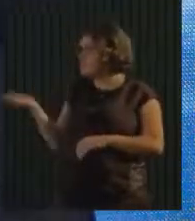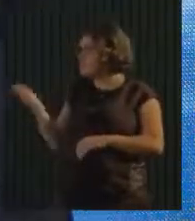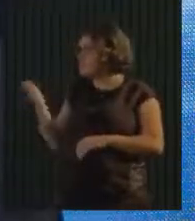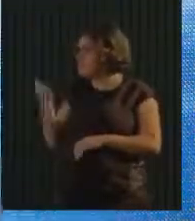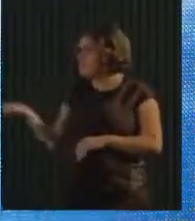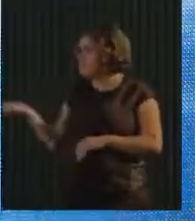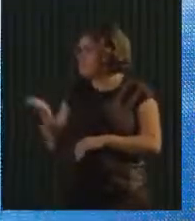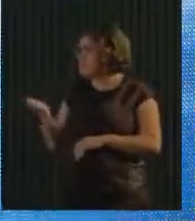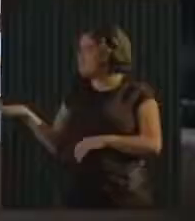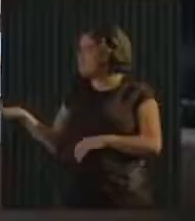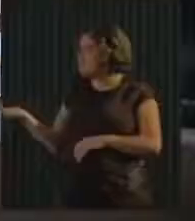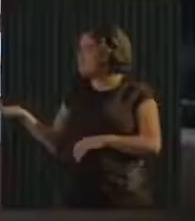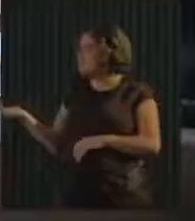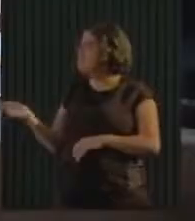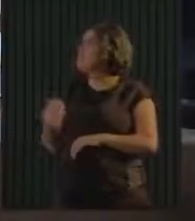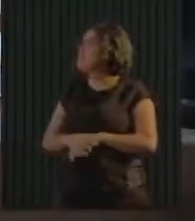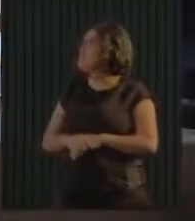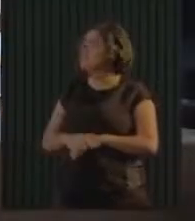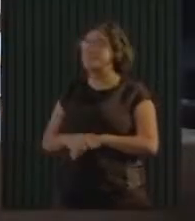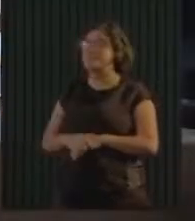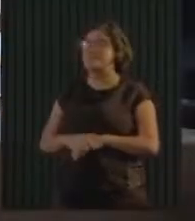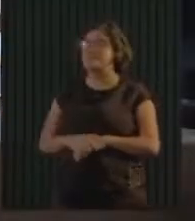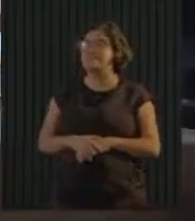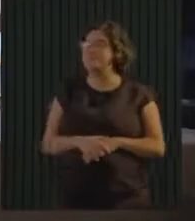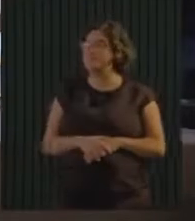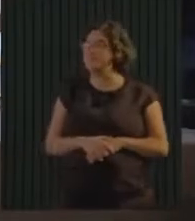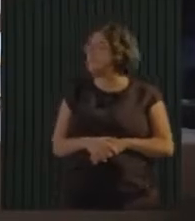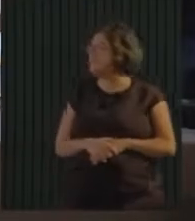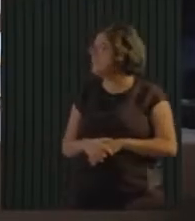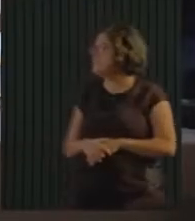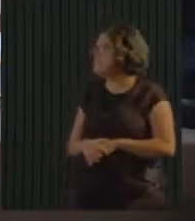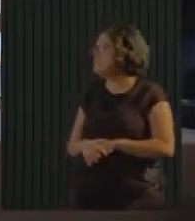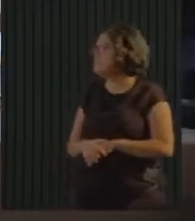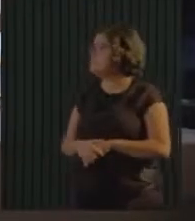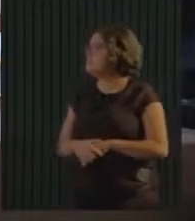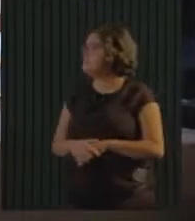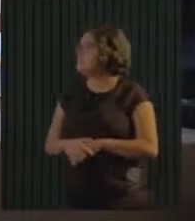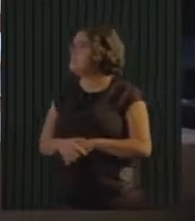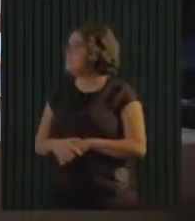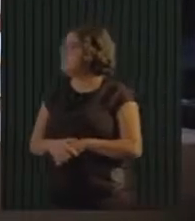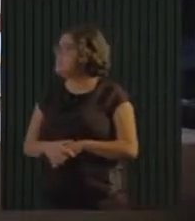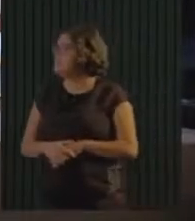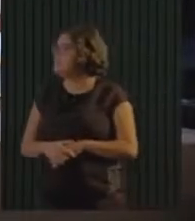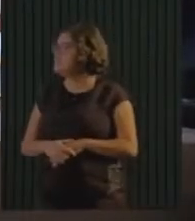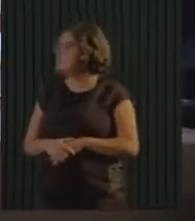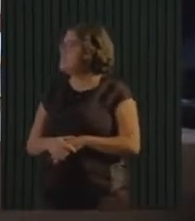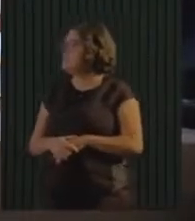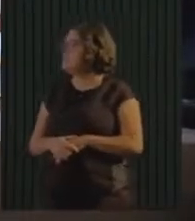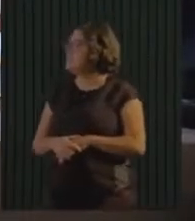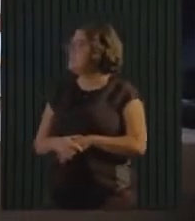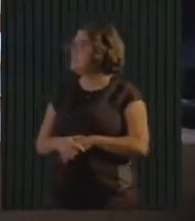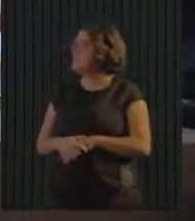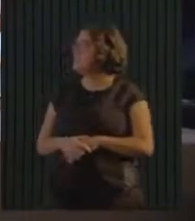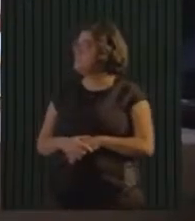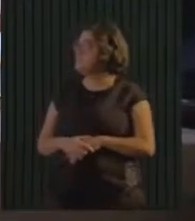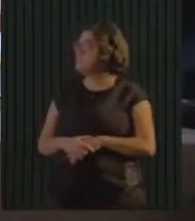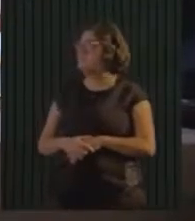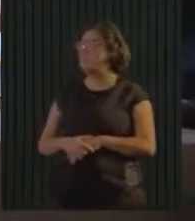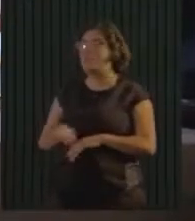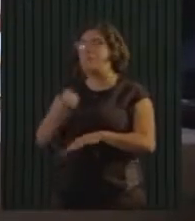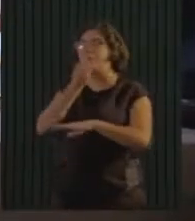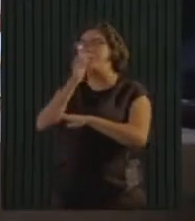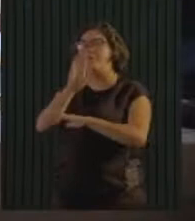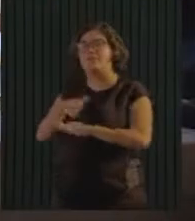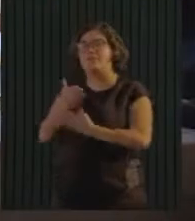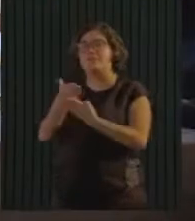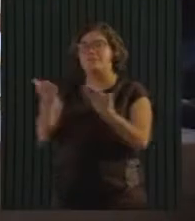vai lá. Topazio, meu muito obrigado por estar aqui, Lucas, meu muito obrigado, meu parabéns a todos e vamos lá. Muito boa tarde,